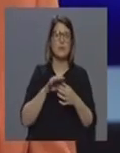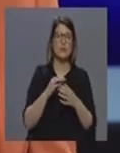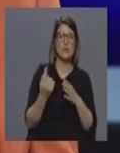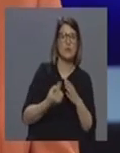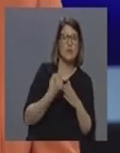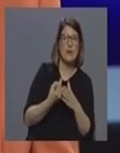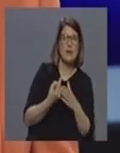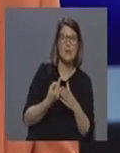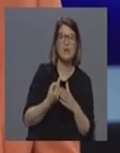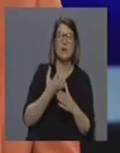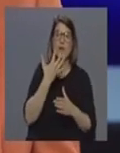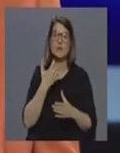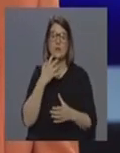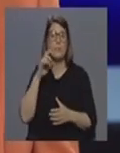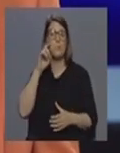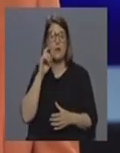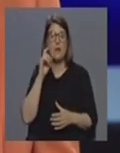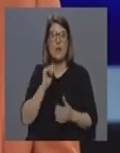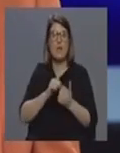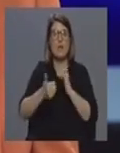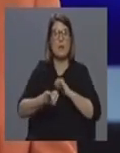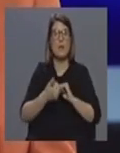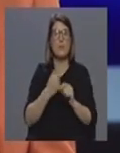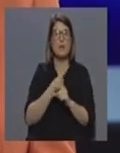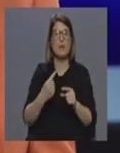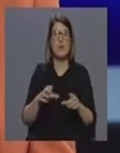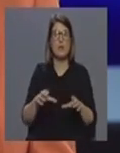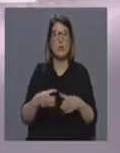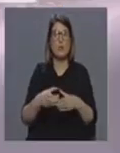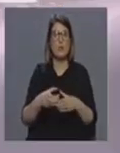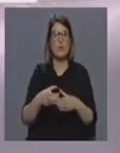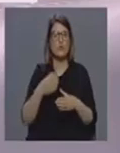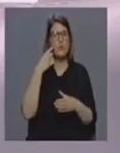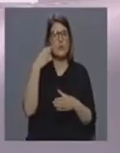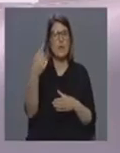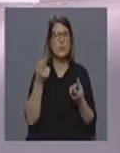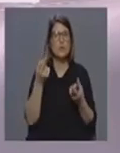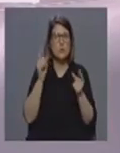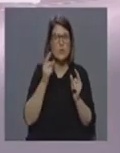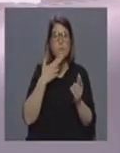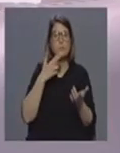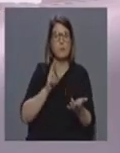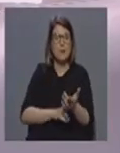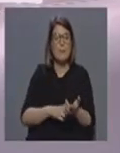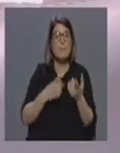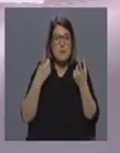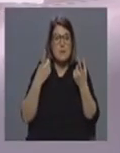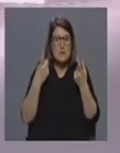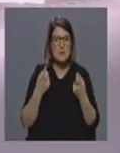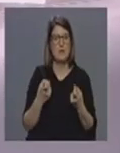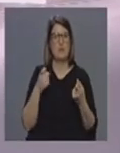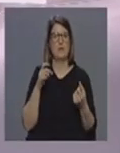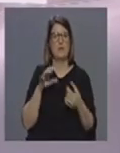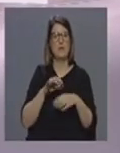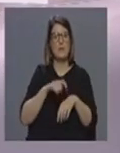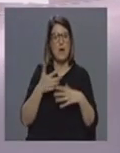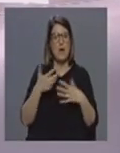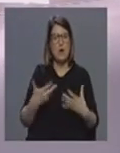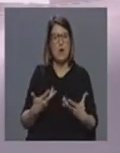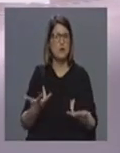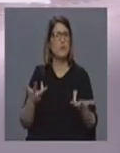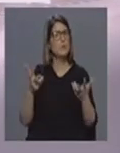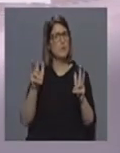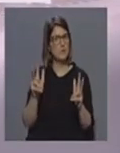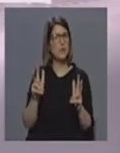isolamento profilático porque temos aqui realmente uma classe não é que seja especial é que ela vai ser especialmente necessária nesta fase para estar disponível.